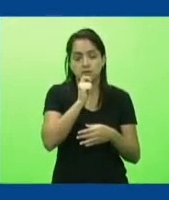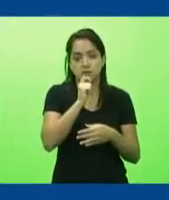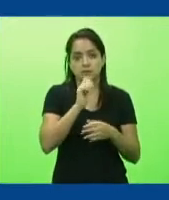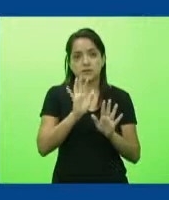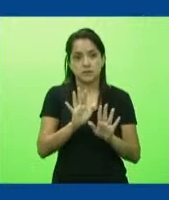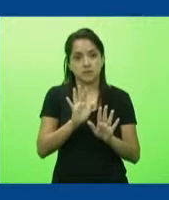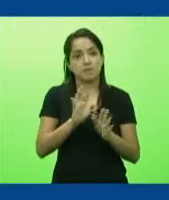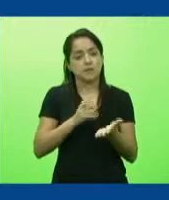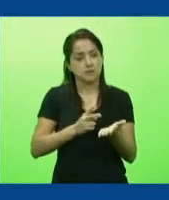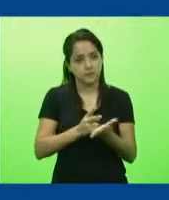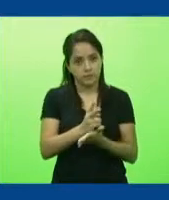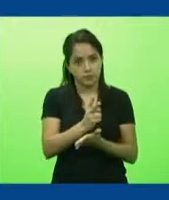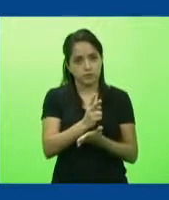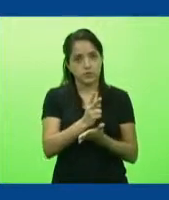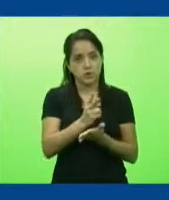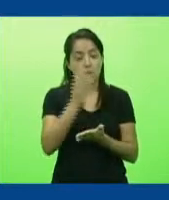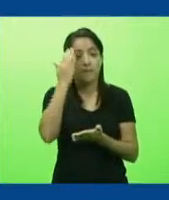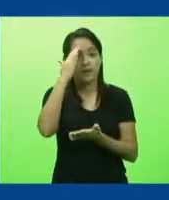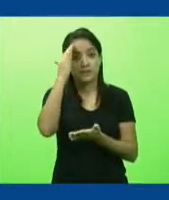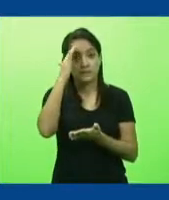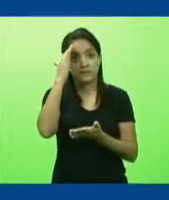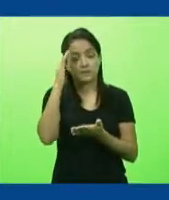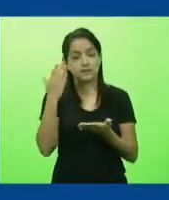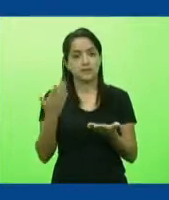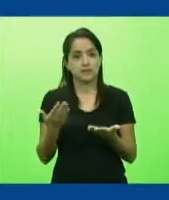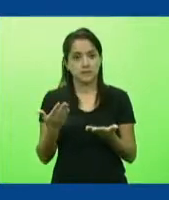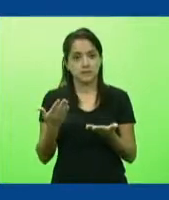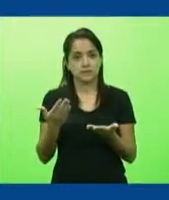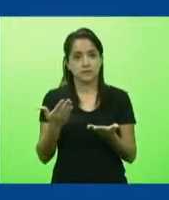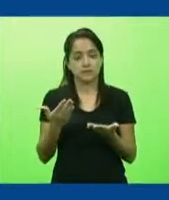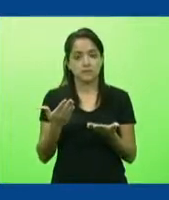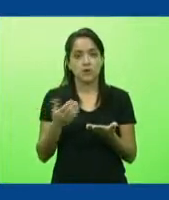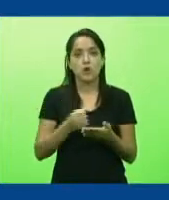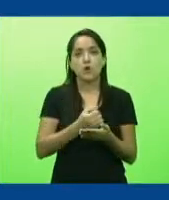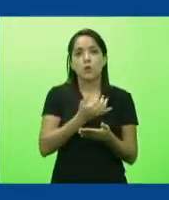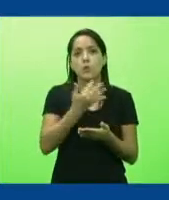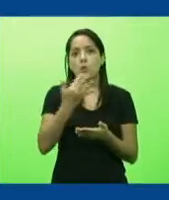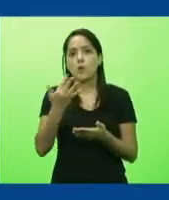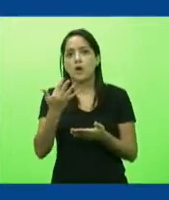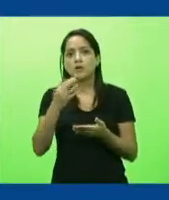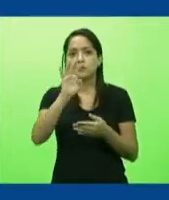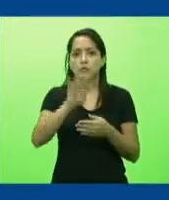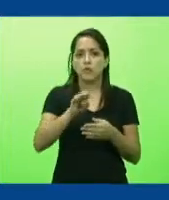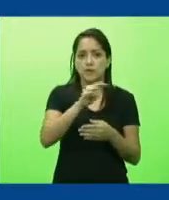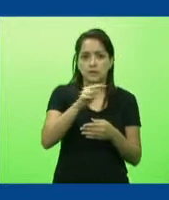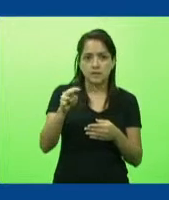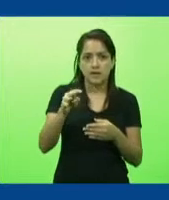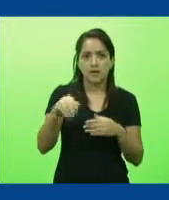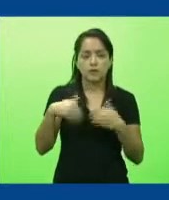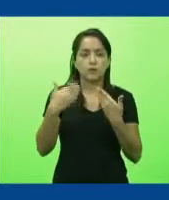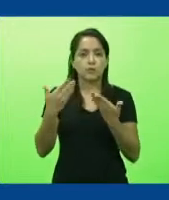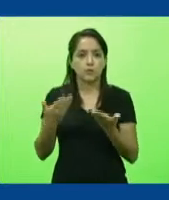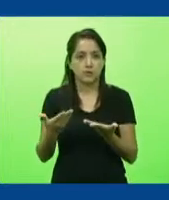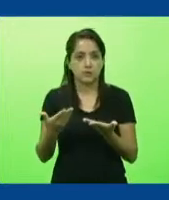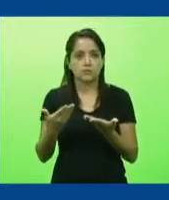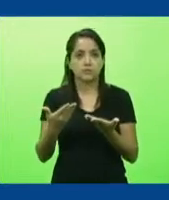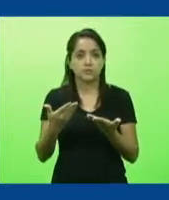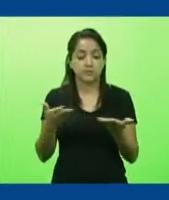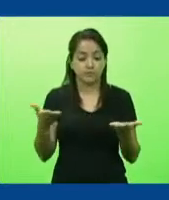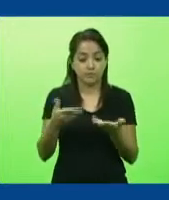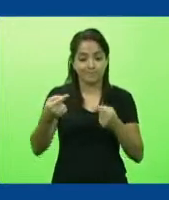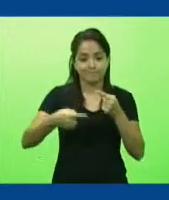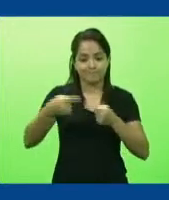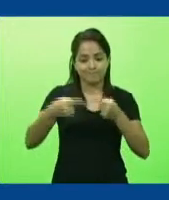deve continuar para a gente entender qual é o calendário e essa é uma das discussões do dia de hoje